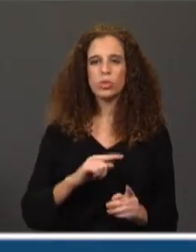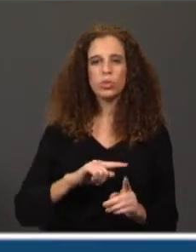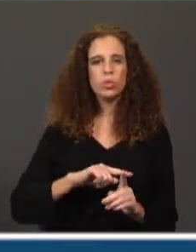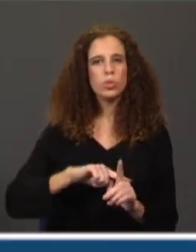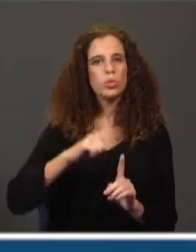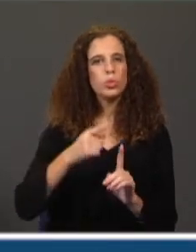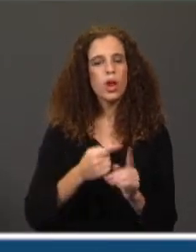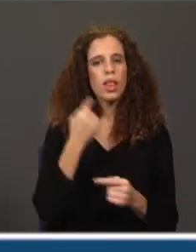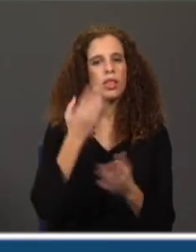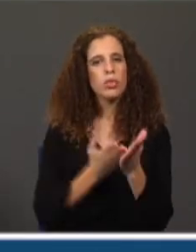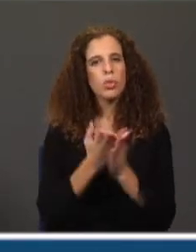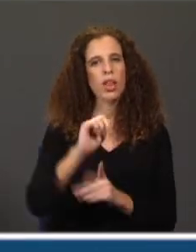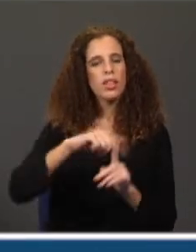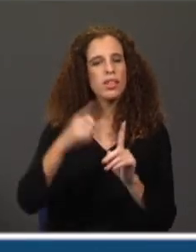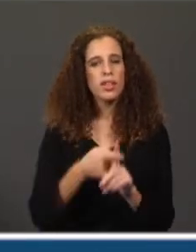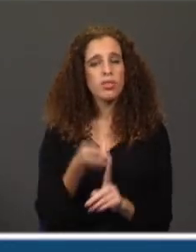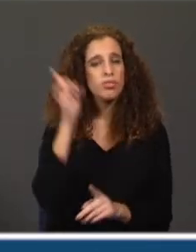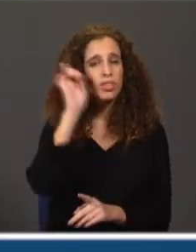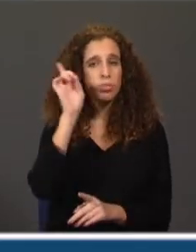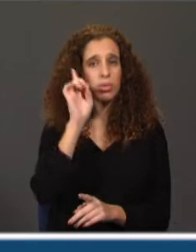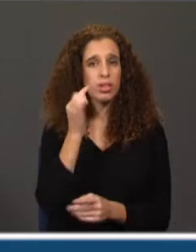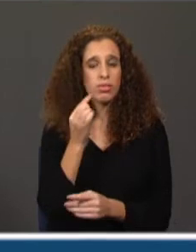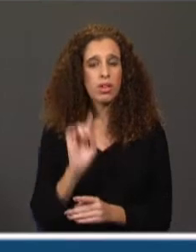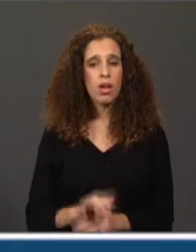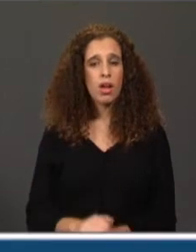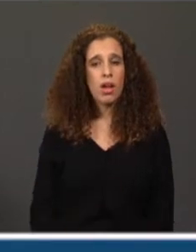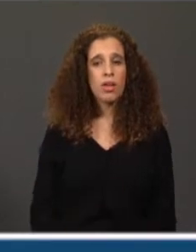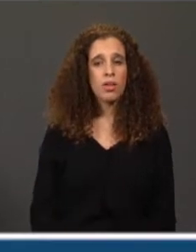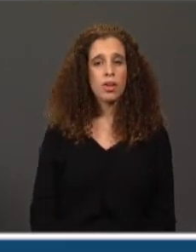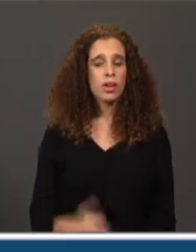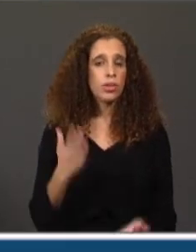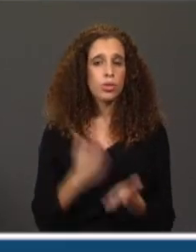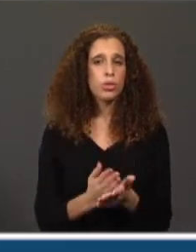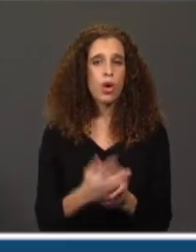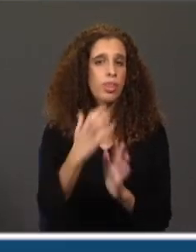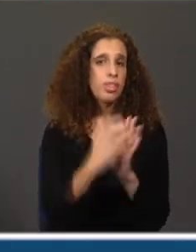importância que isso. Mostrei-lhes puramente alimentares para aparecerem no suplemento de jornal.